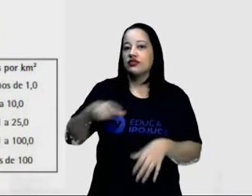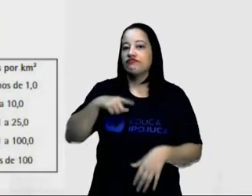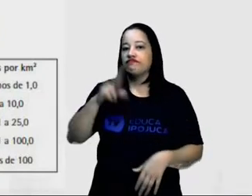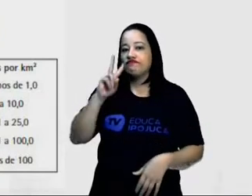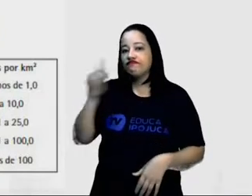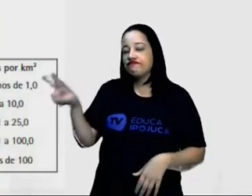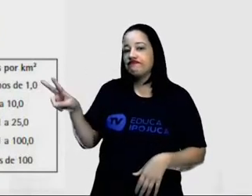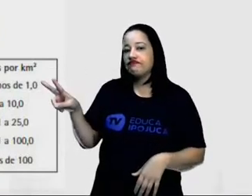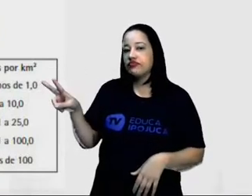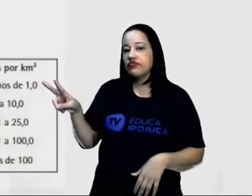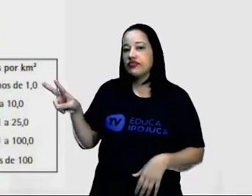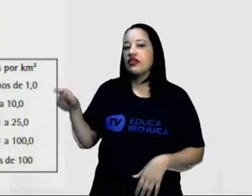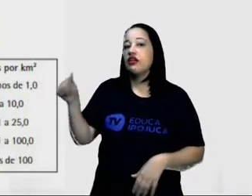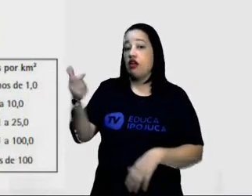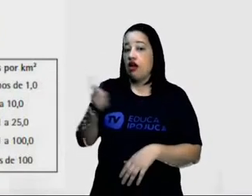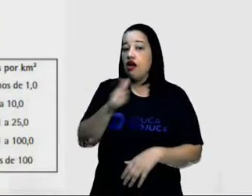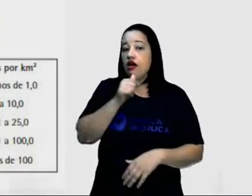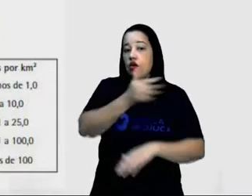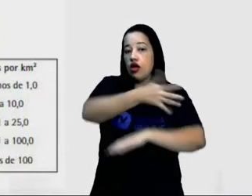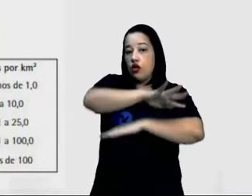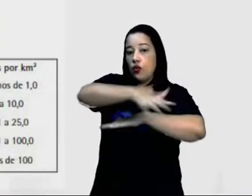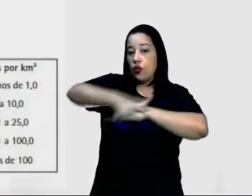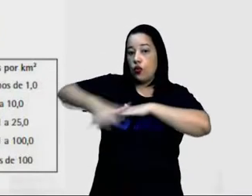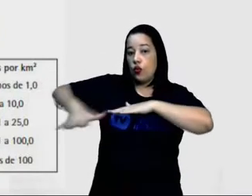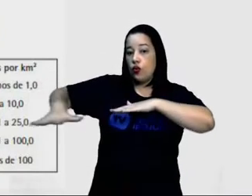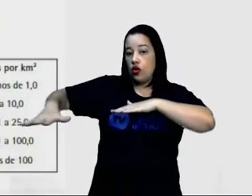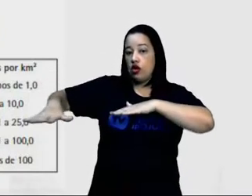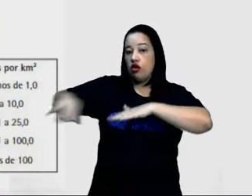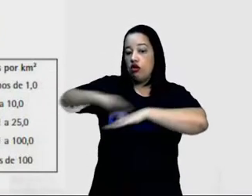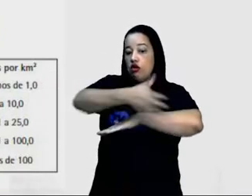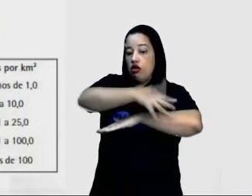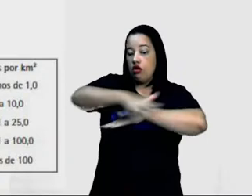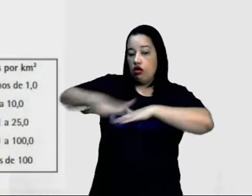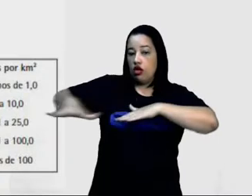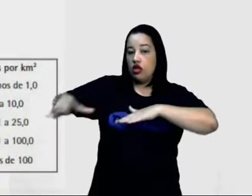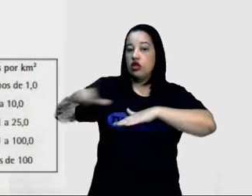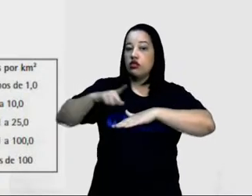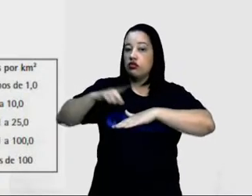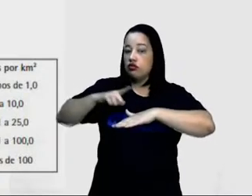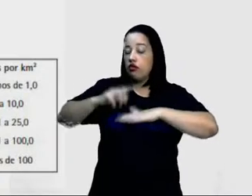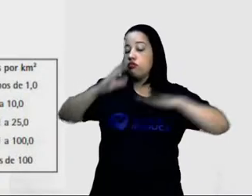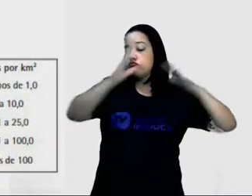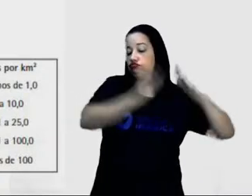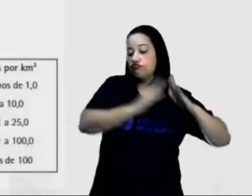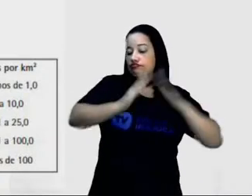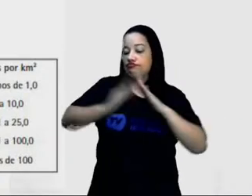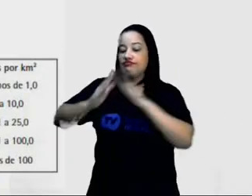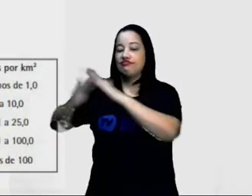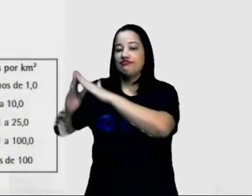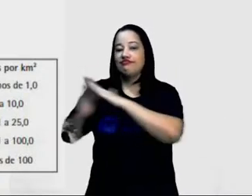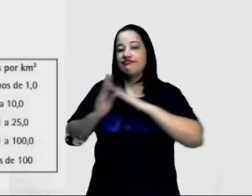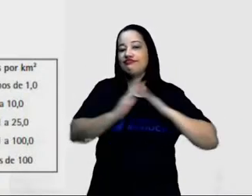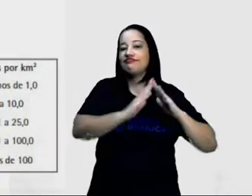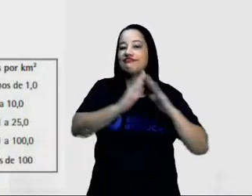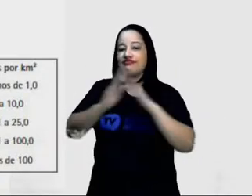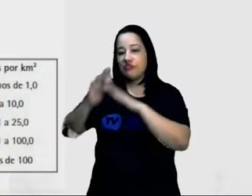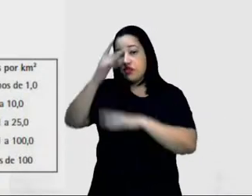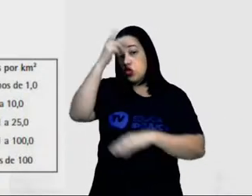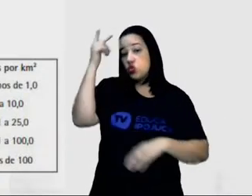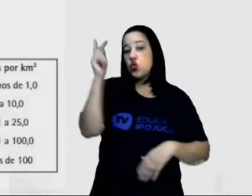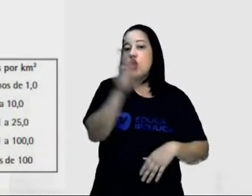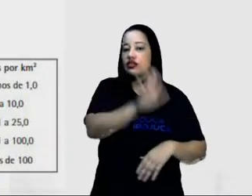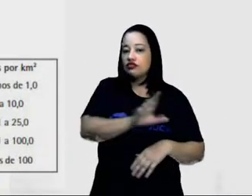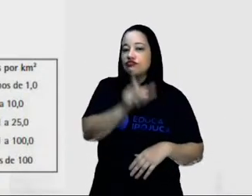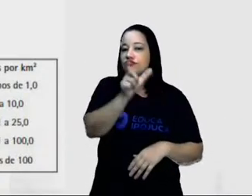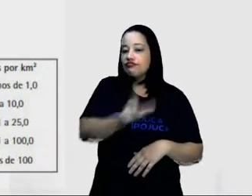que todo o litoral brasileiro está preenchido com essa grande quantidade de pessoas